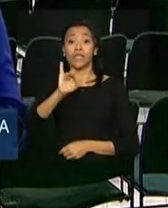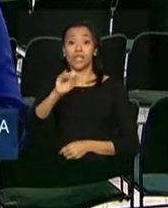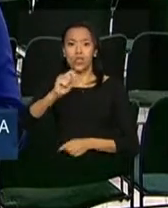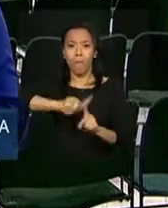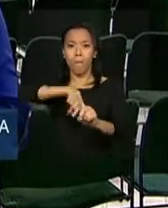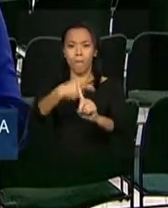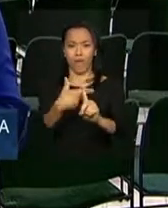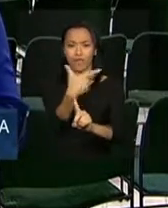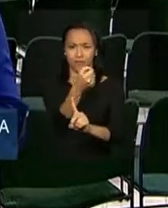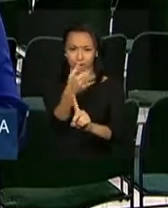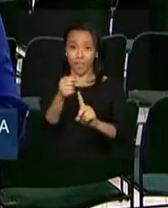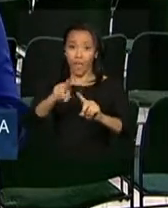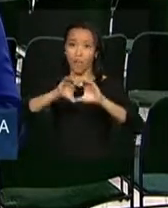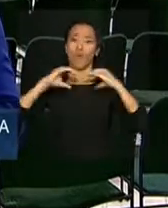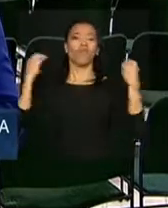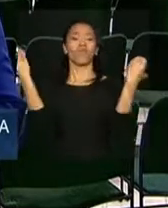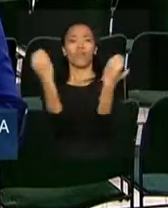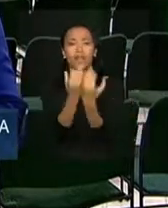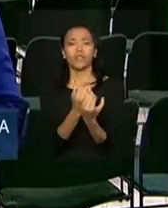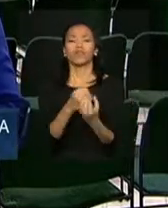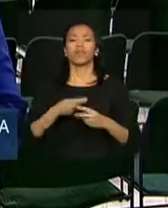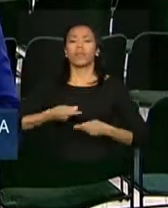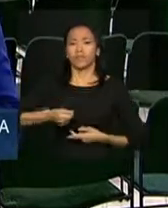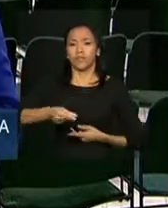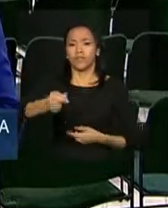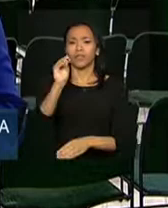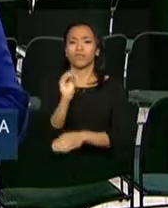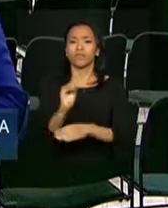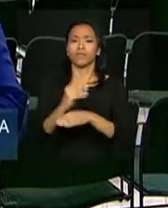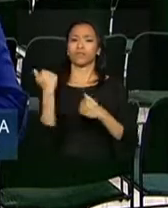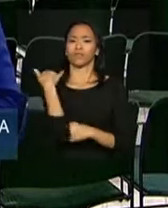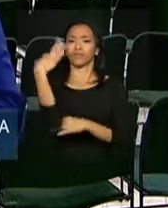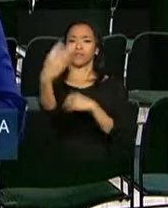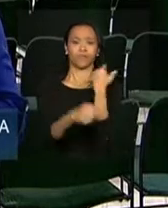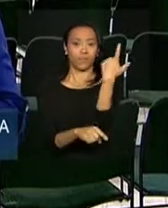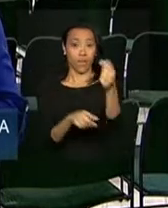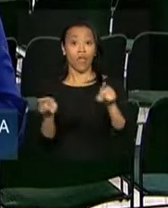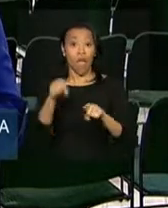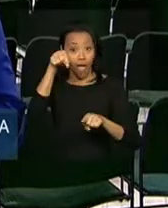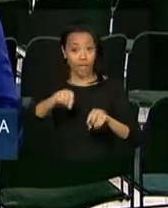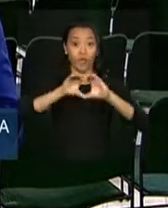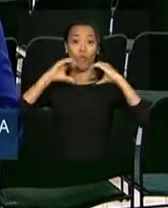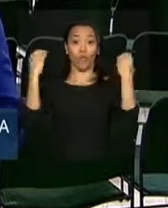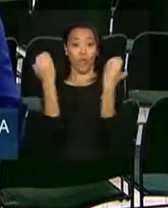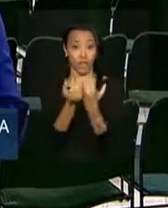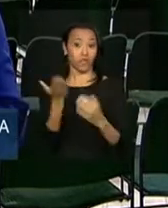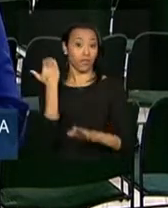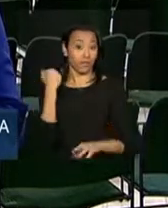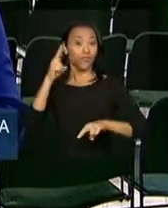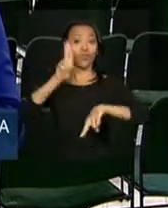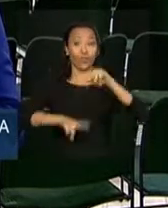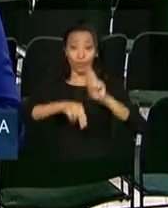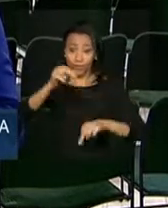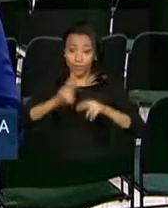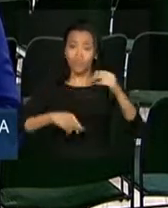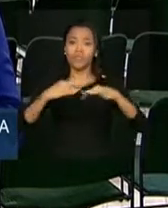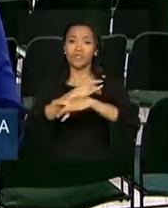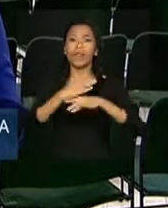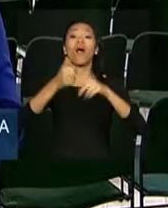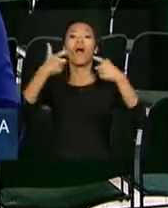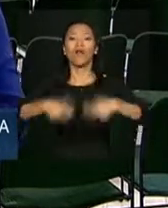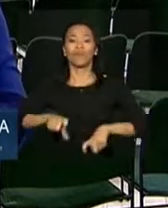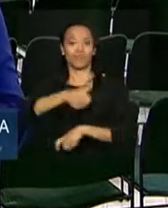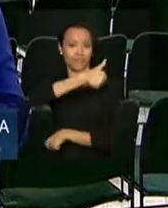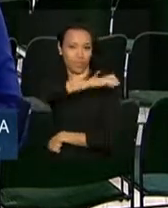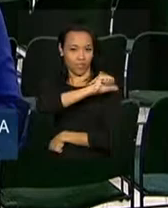Conferência das Nações Unidas sobre Desenvolvimento Sustentável. A conferência realizada em junho do ano passado na cidade do Rio de